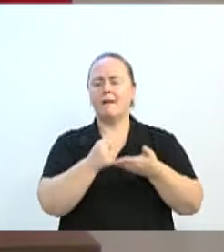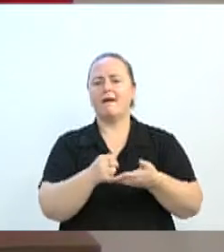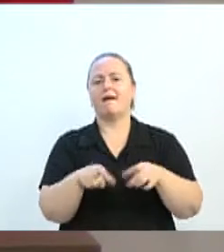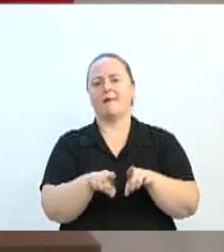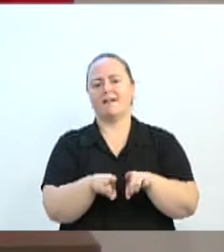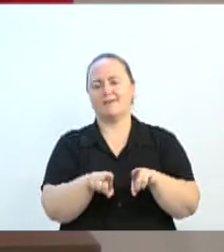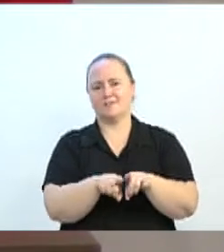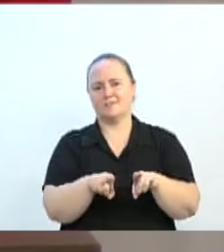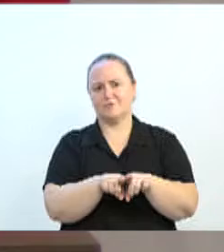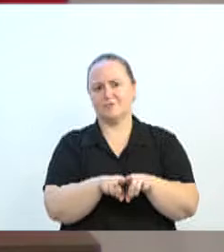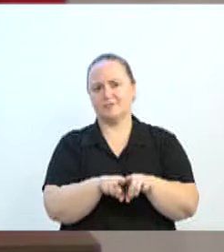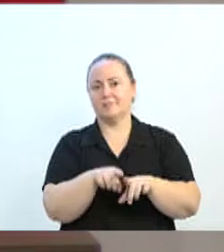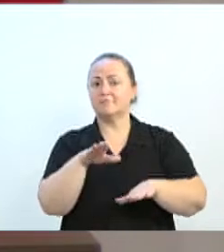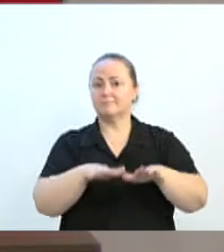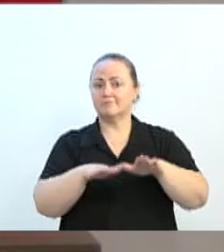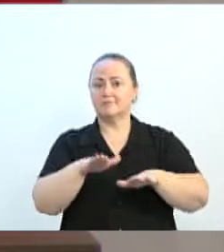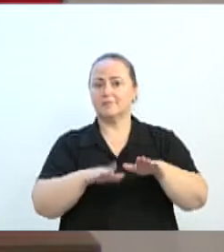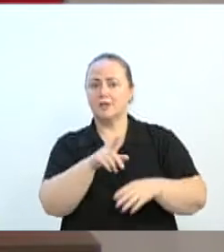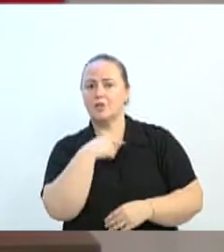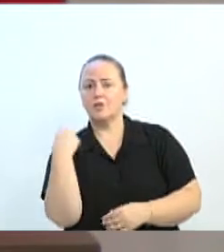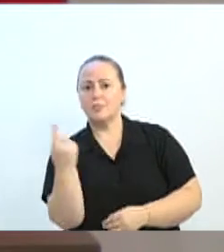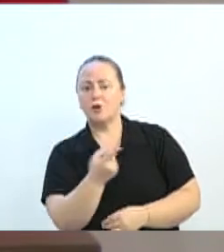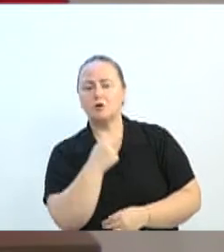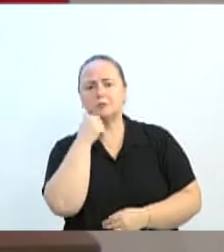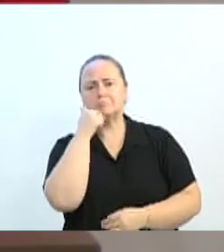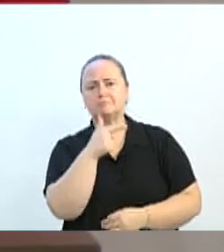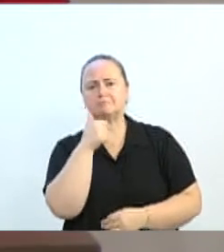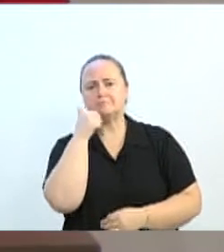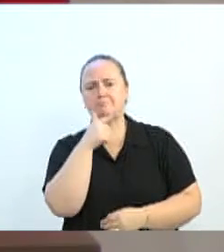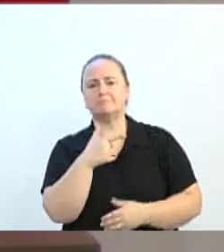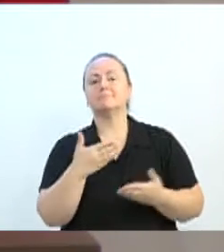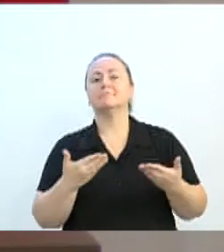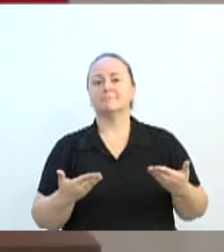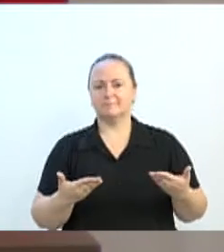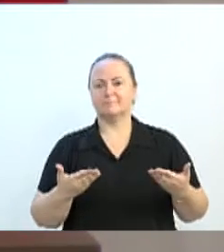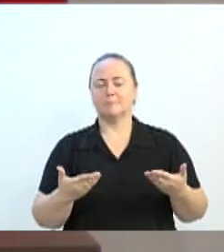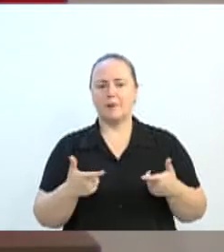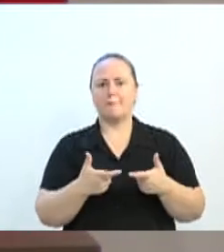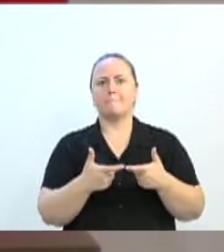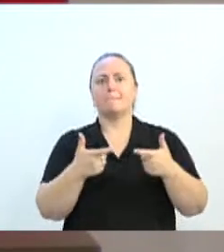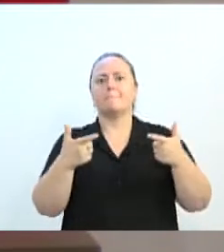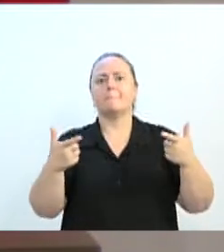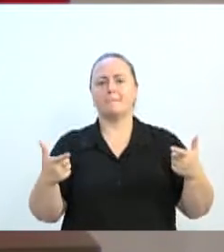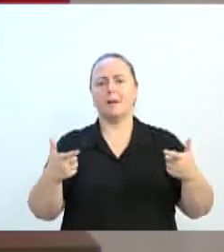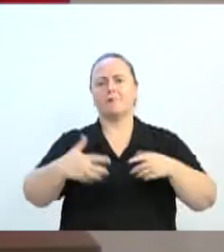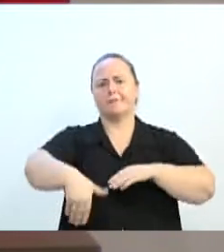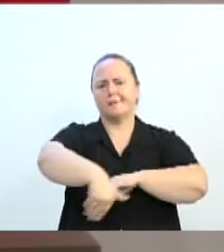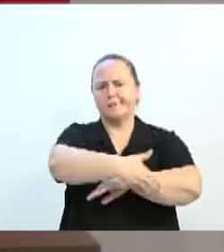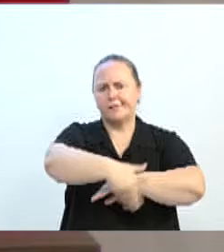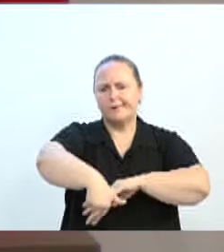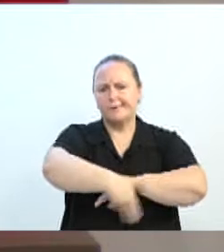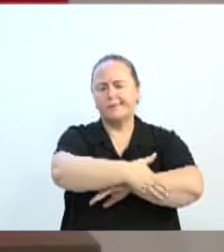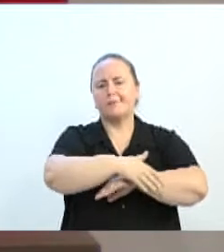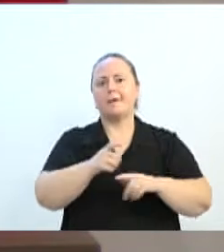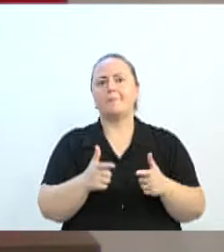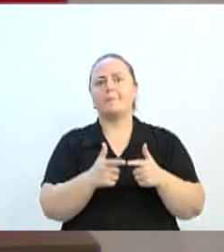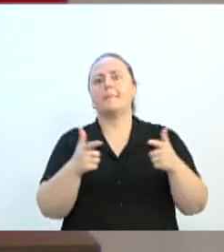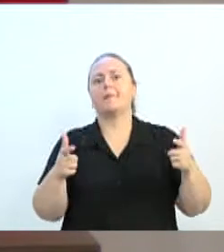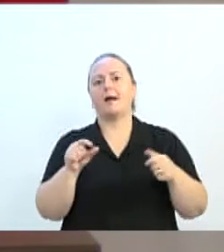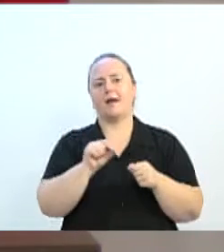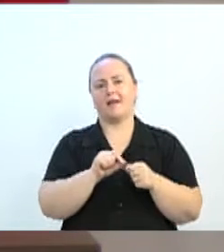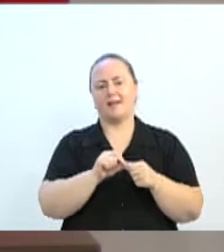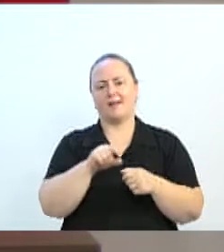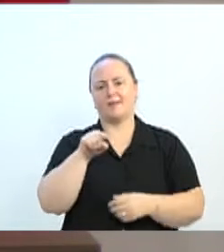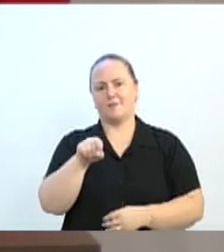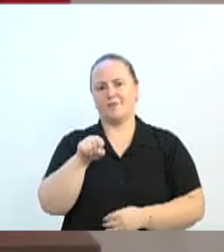E, muitas vezes, nós, aqui dentro do gabinete, não conseguimos enxergar isso. Eu sei que a grande maioria está na rua, a grande maioria está fazendo isso. E é dessa